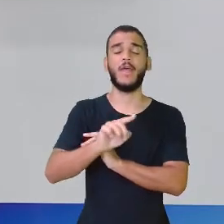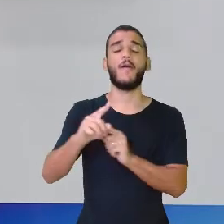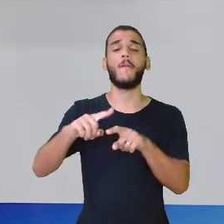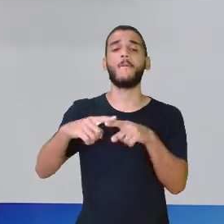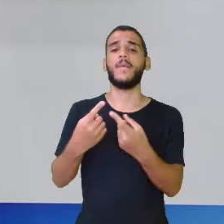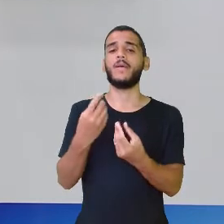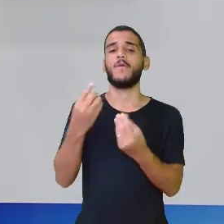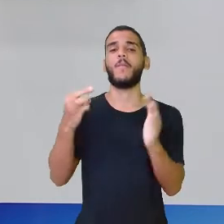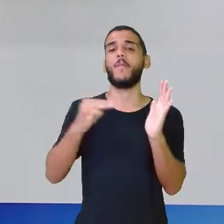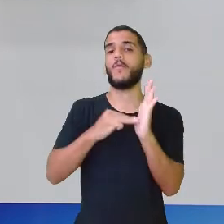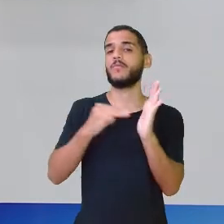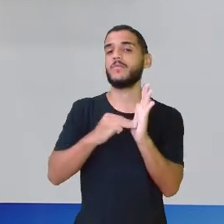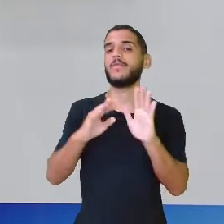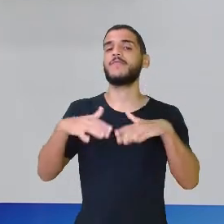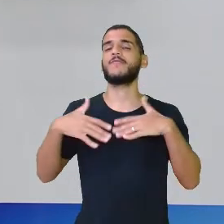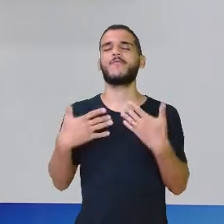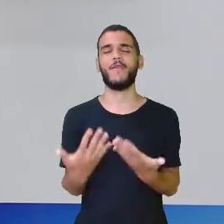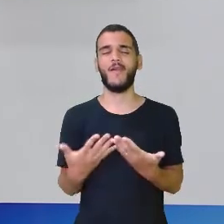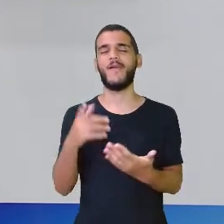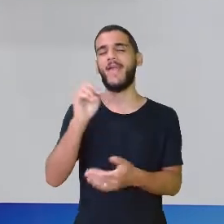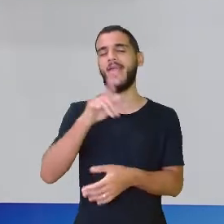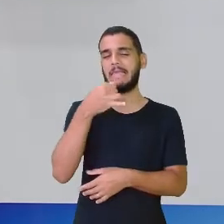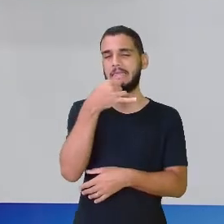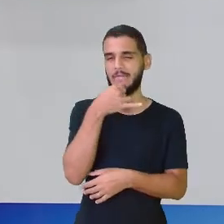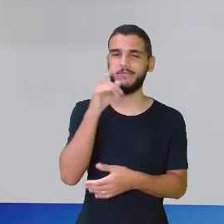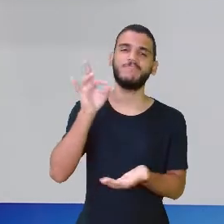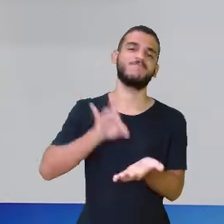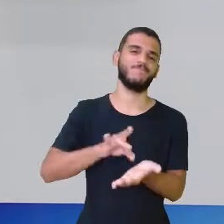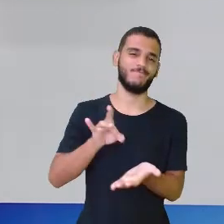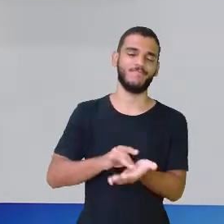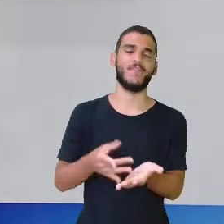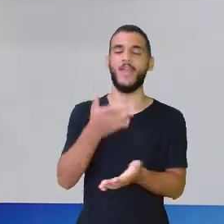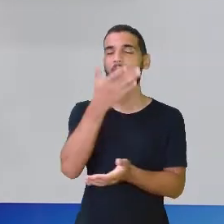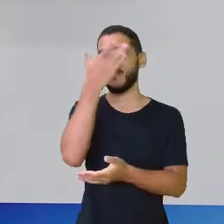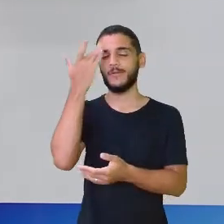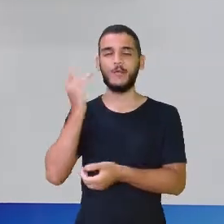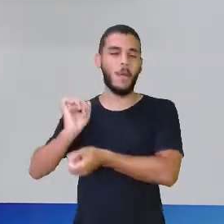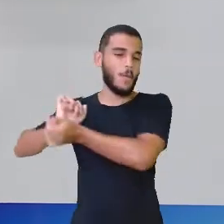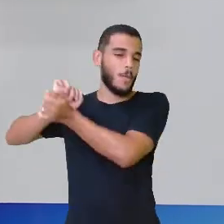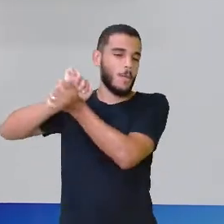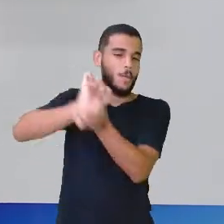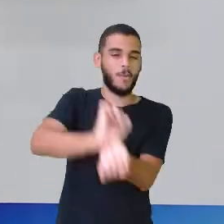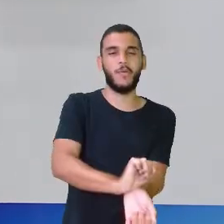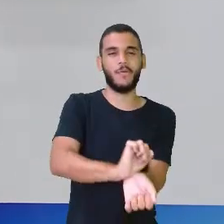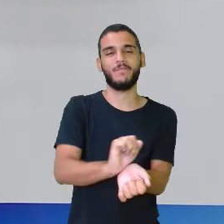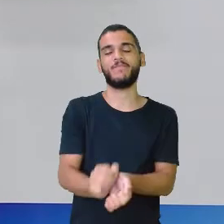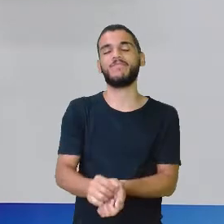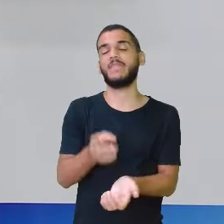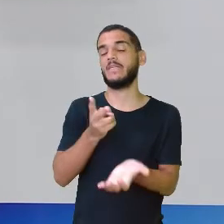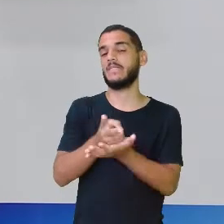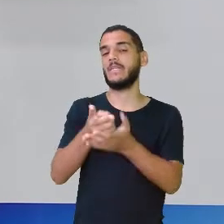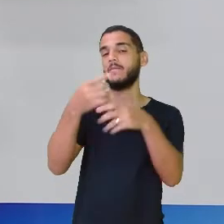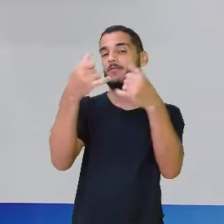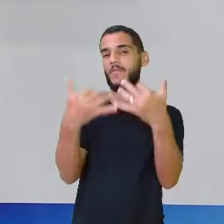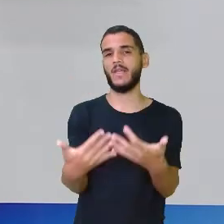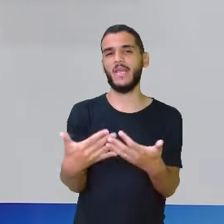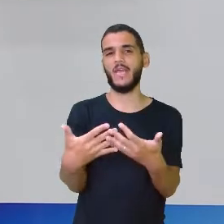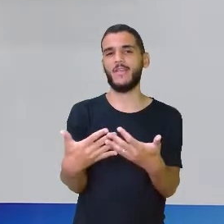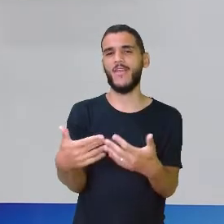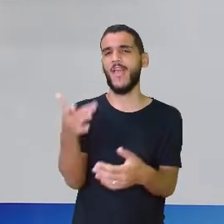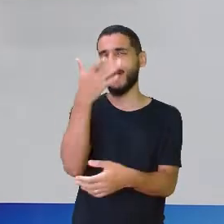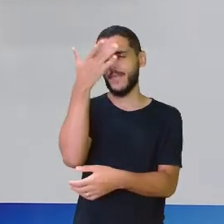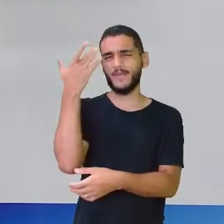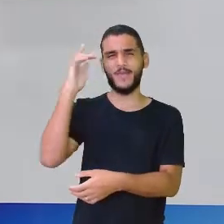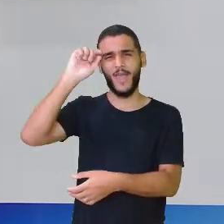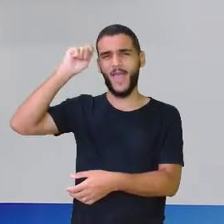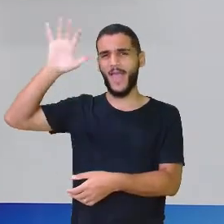essa forma não foi legal. Eles não vieram porque eles queriam vir, eles foram forçados a vir. E isso sempre tem que ser lembrado, eles não vieram aqui porque